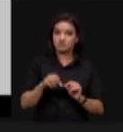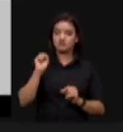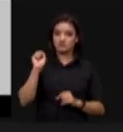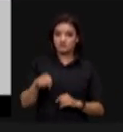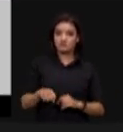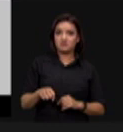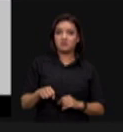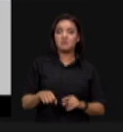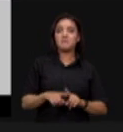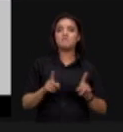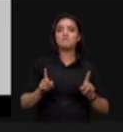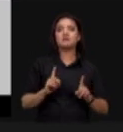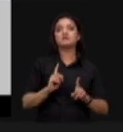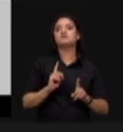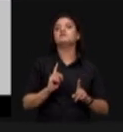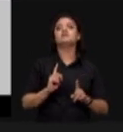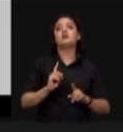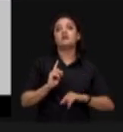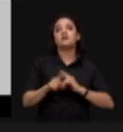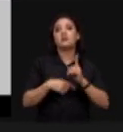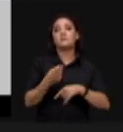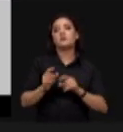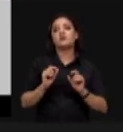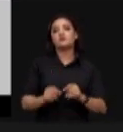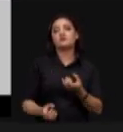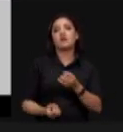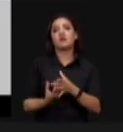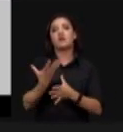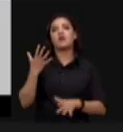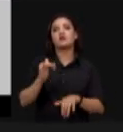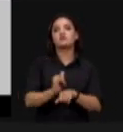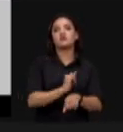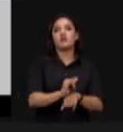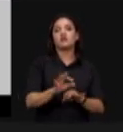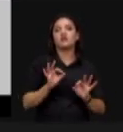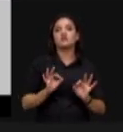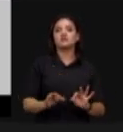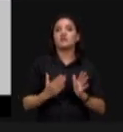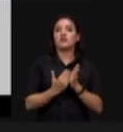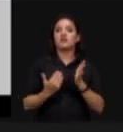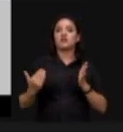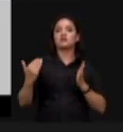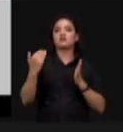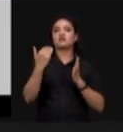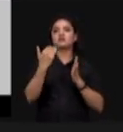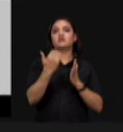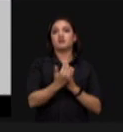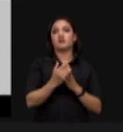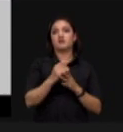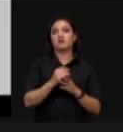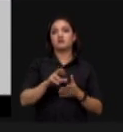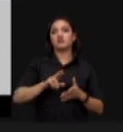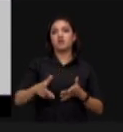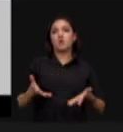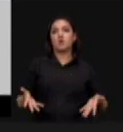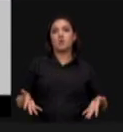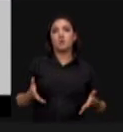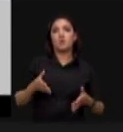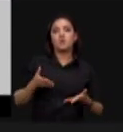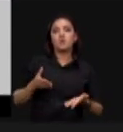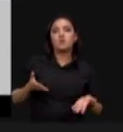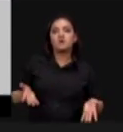Roberto Rodrigues o passo seguinte é criar os mecanismos que excedem um mero incentivo fiscal